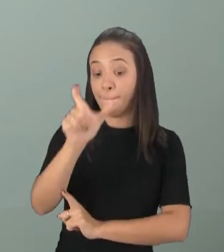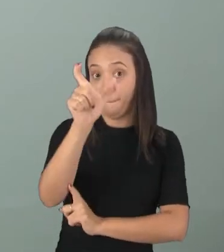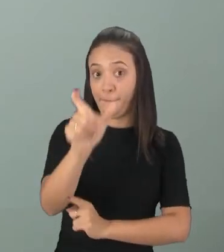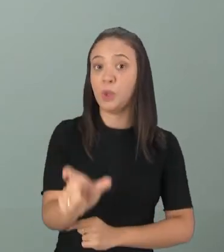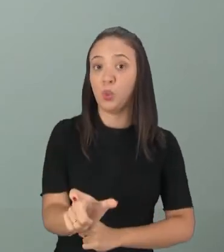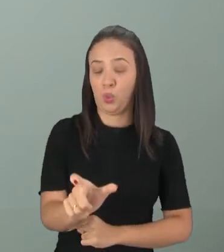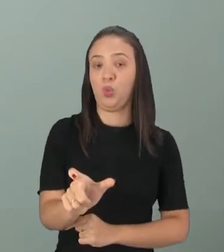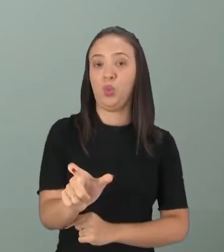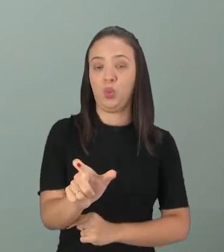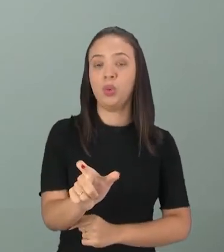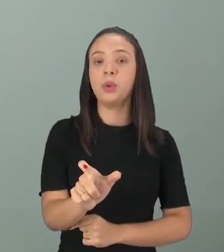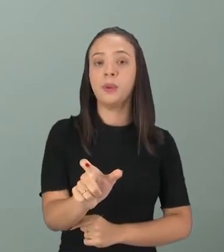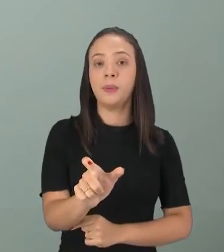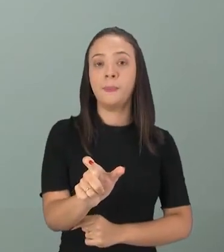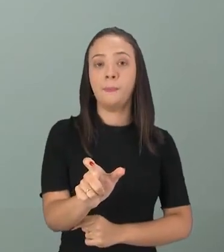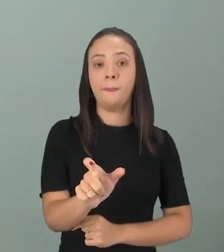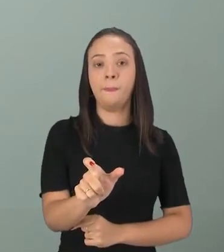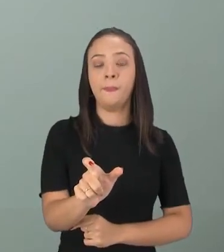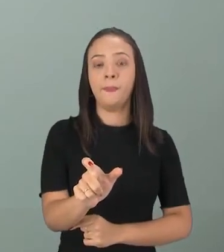Rosa.